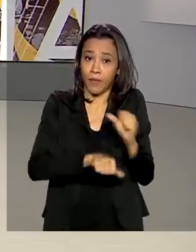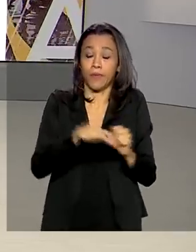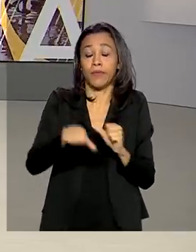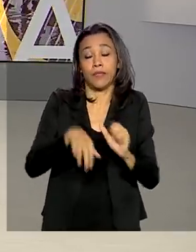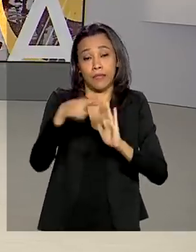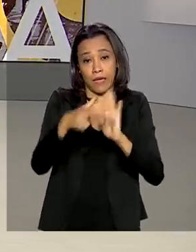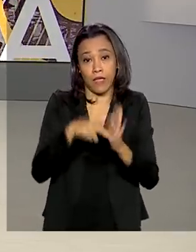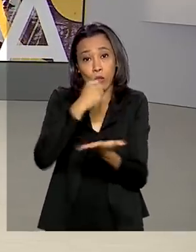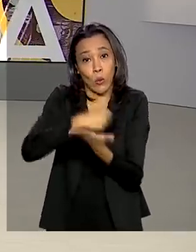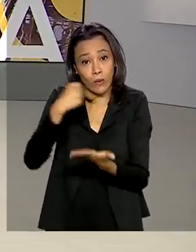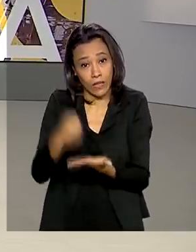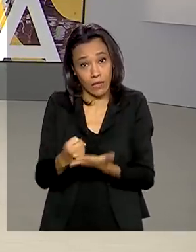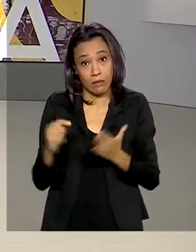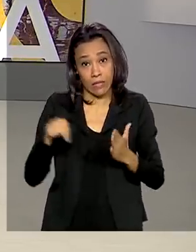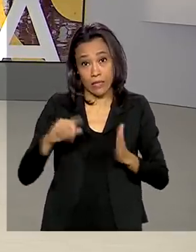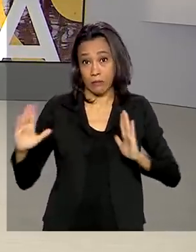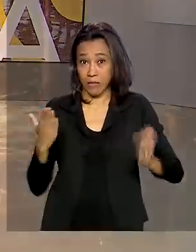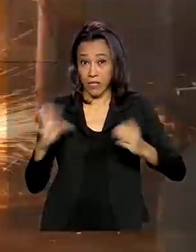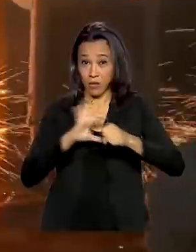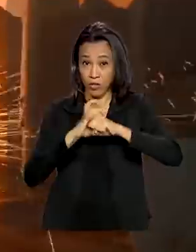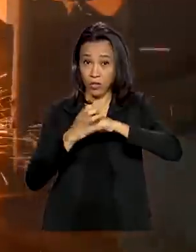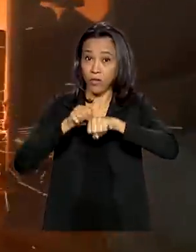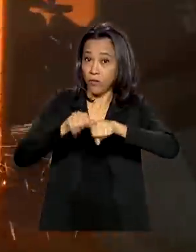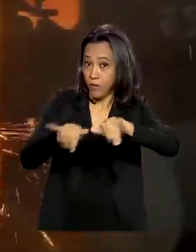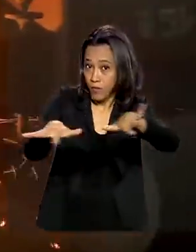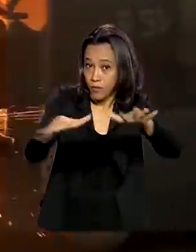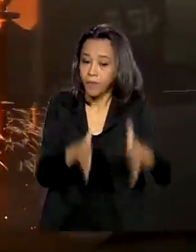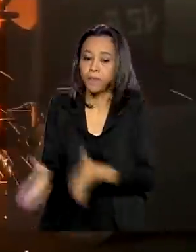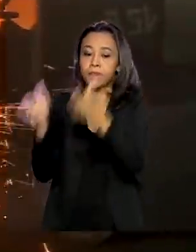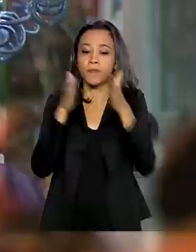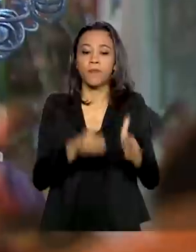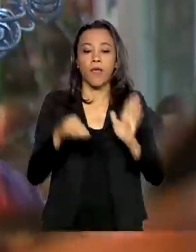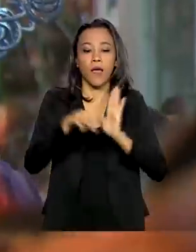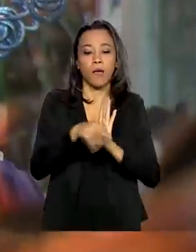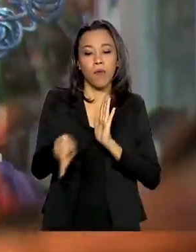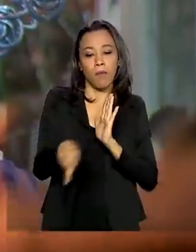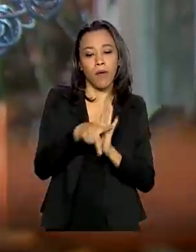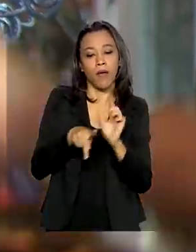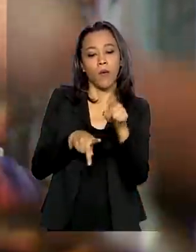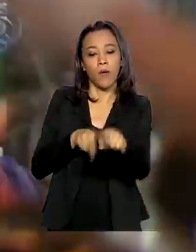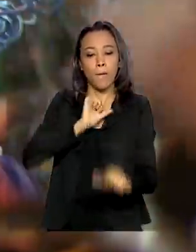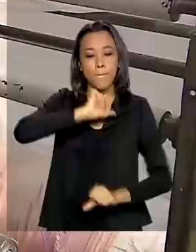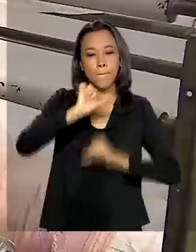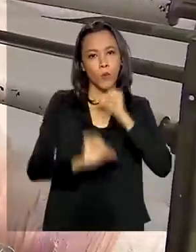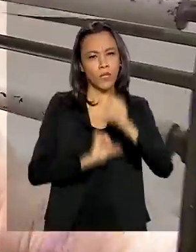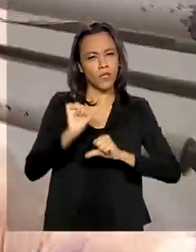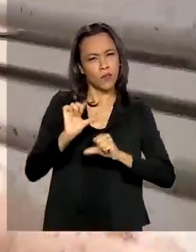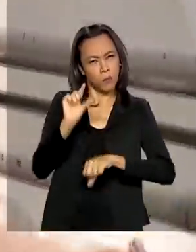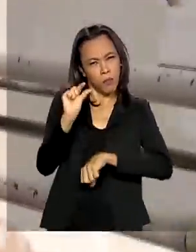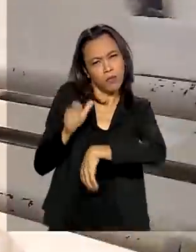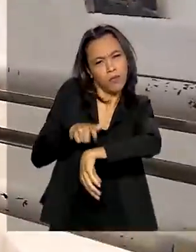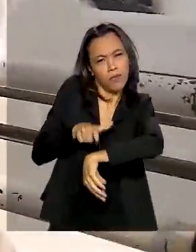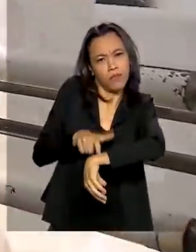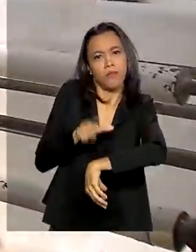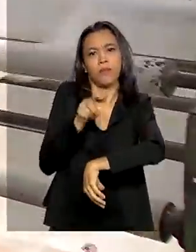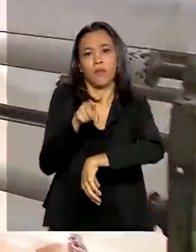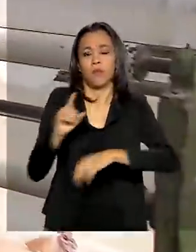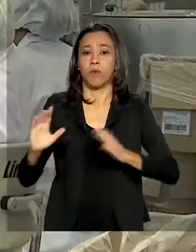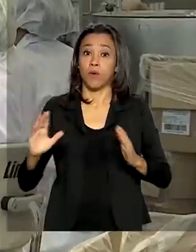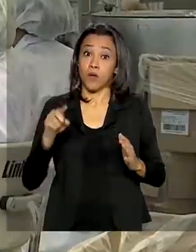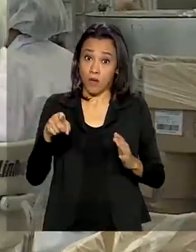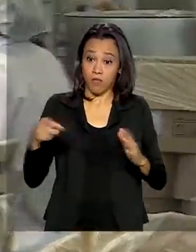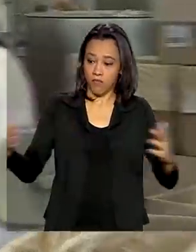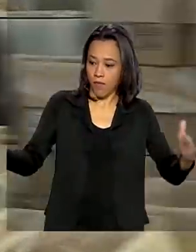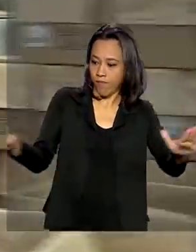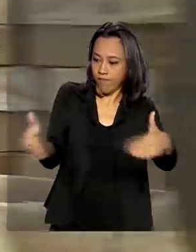enquanto durar a pandemia. A medida provisória determina mudanças temporárias nos vínculos entre